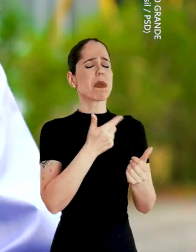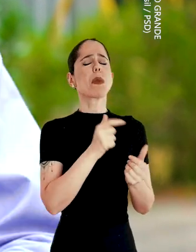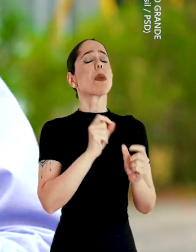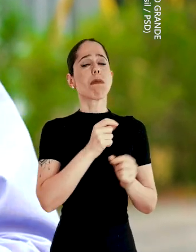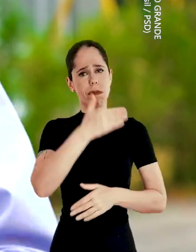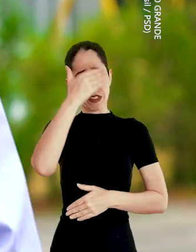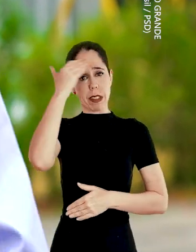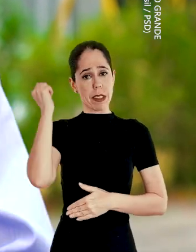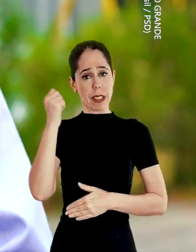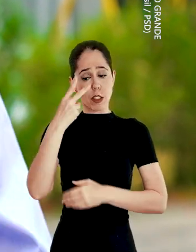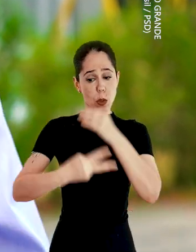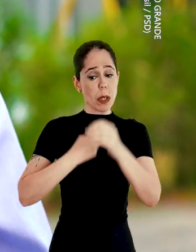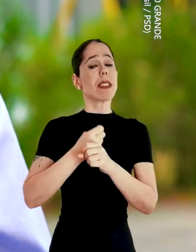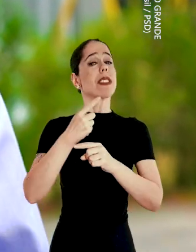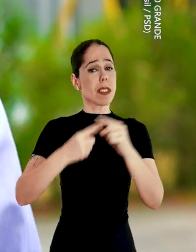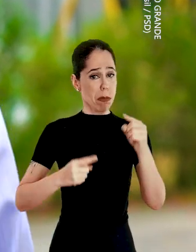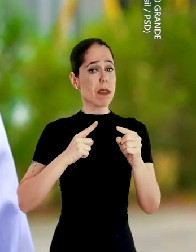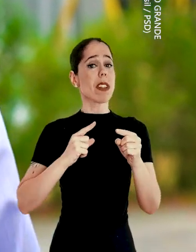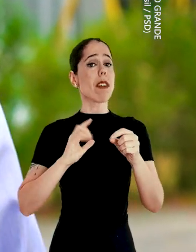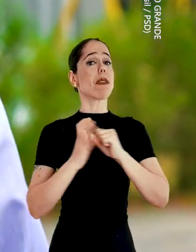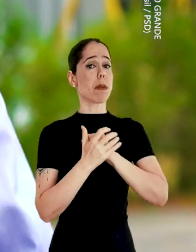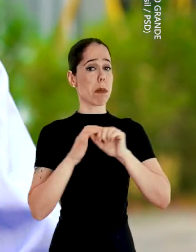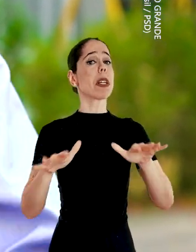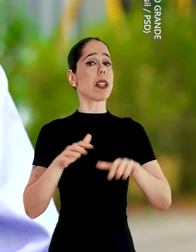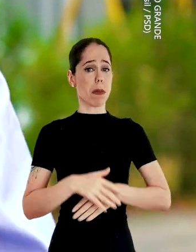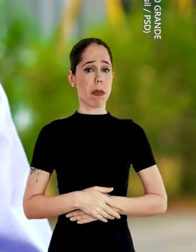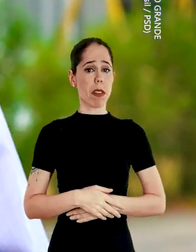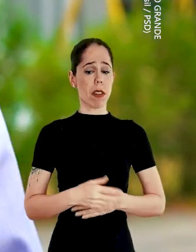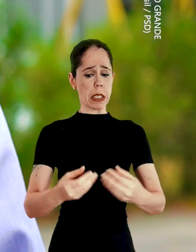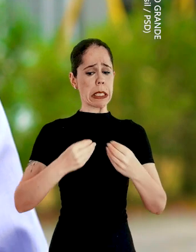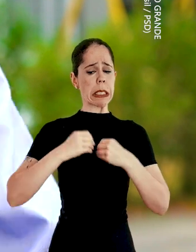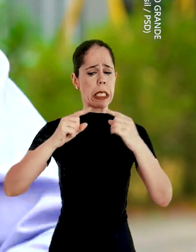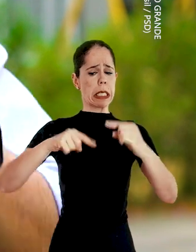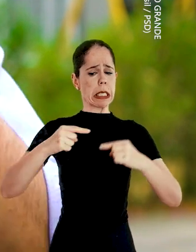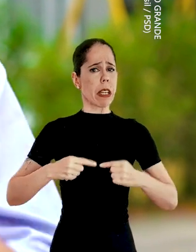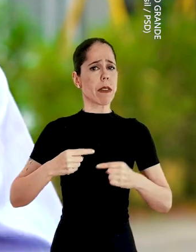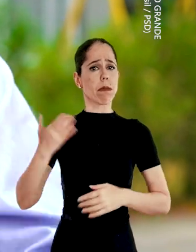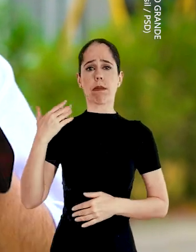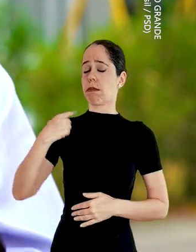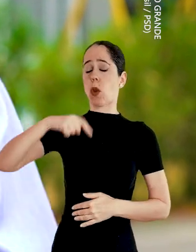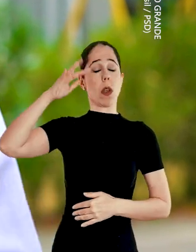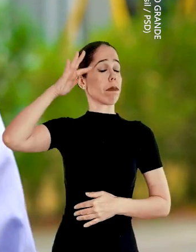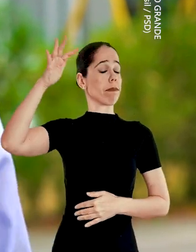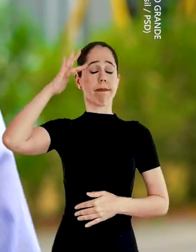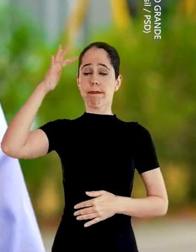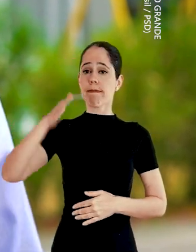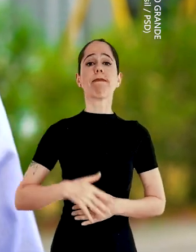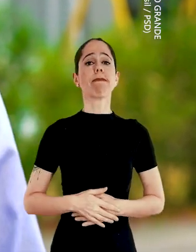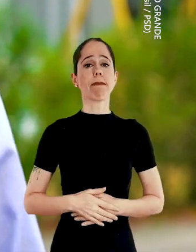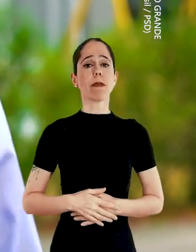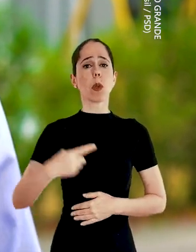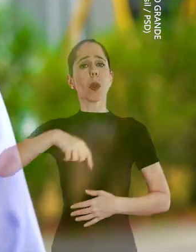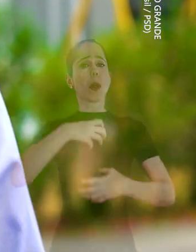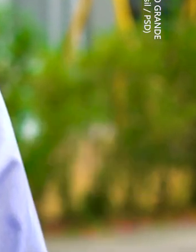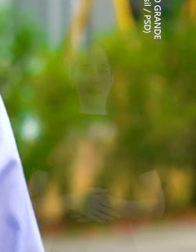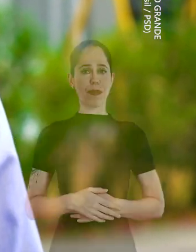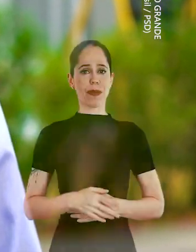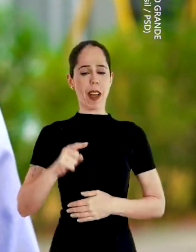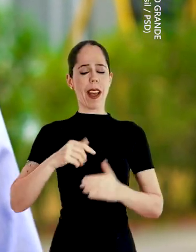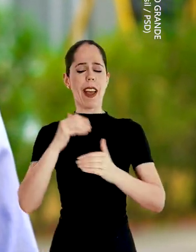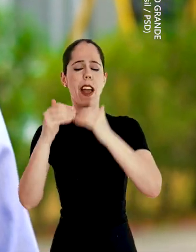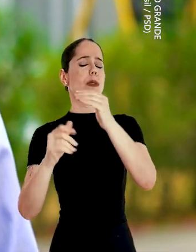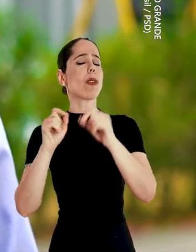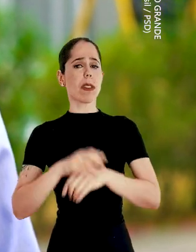Esquece dos dois anos e meio de pandemia Que trouxe desafios jamais imaginados O nosso jeito